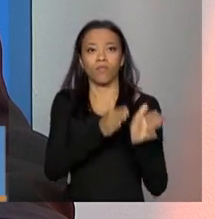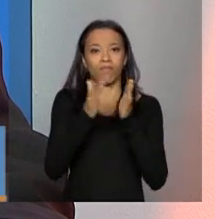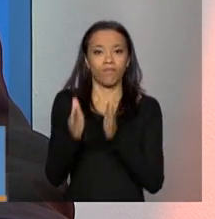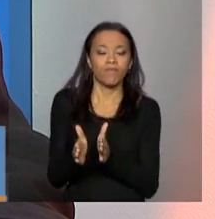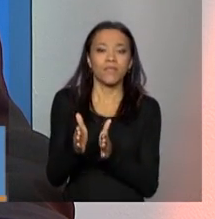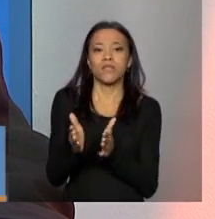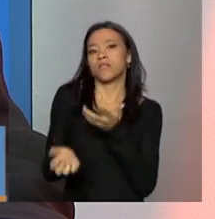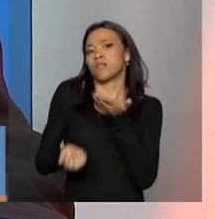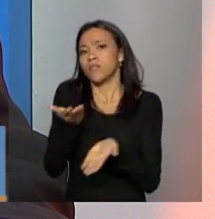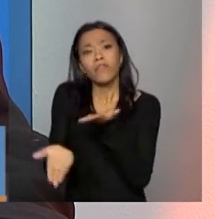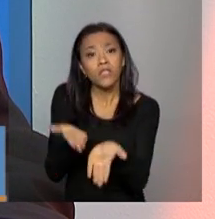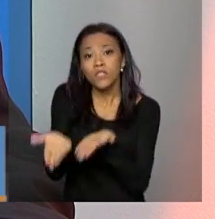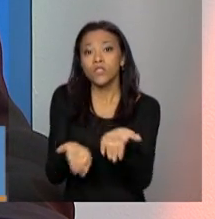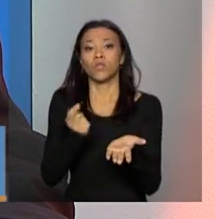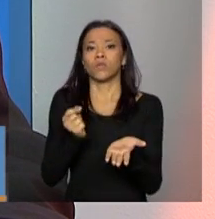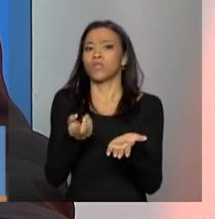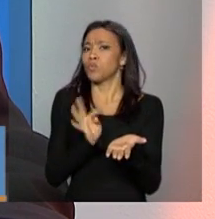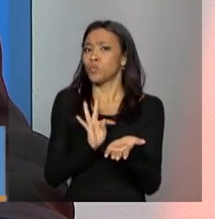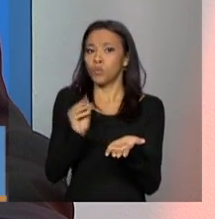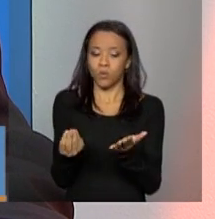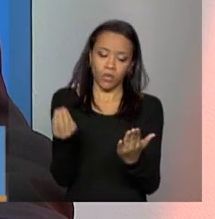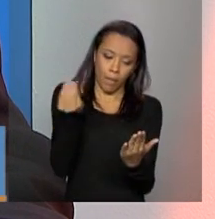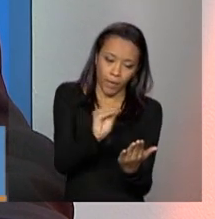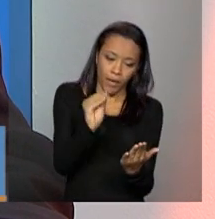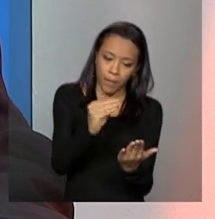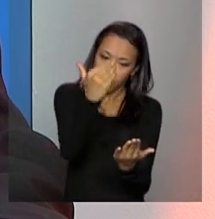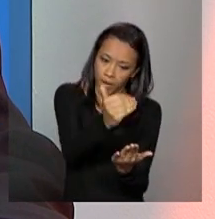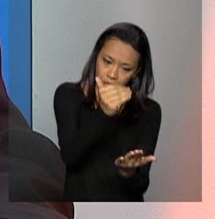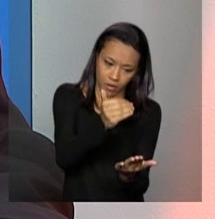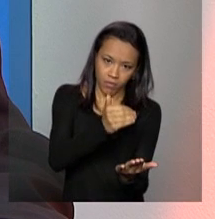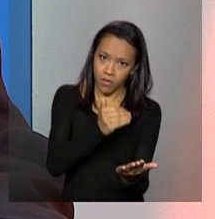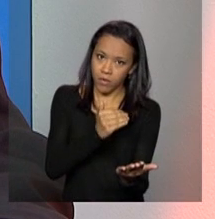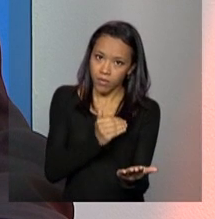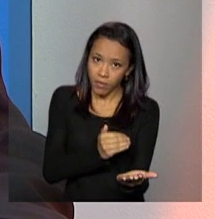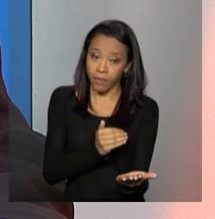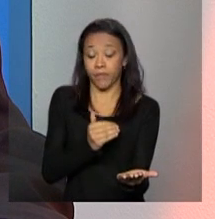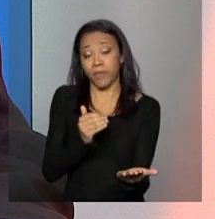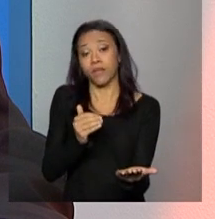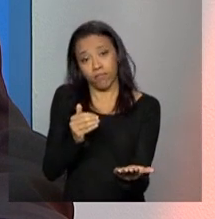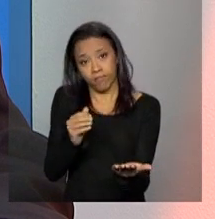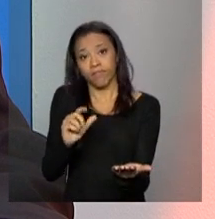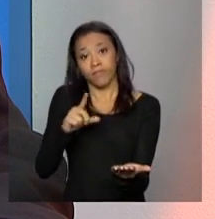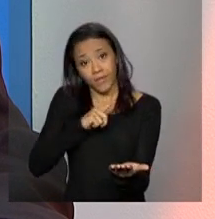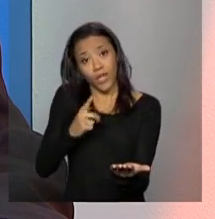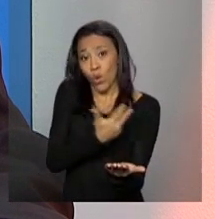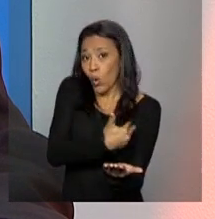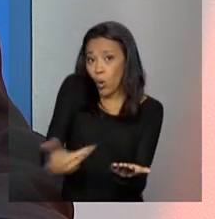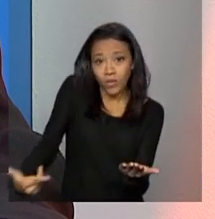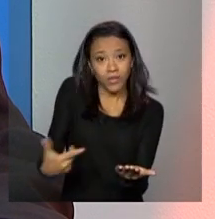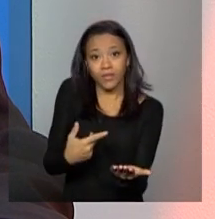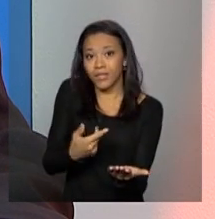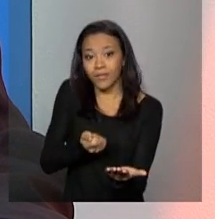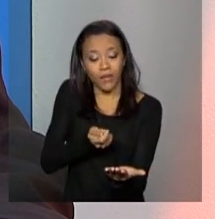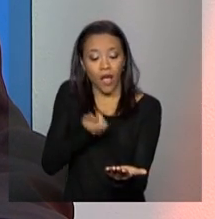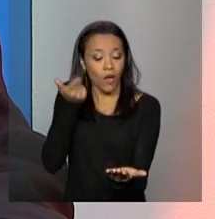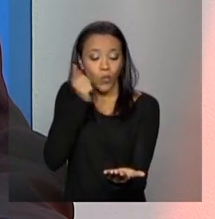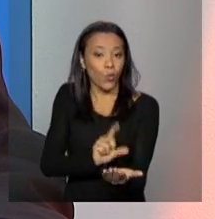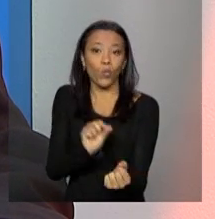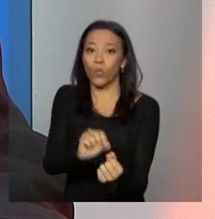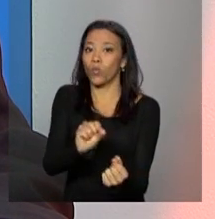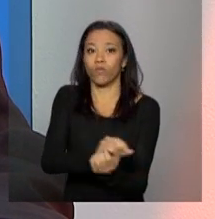e existem situações em que ainda não foram atendidas satisfatoriamente.